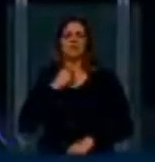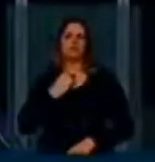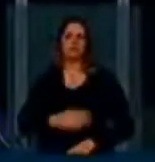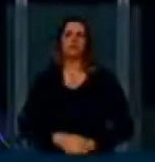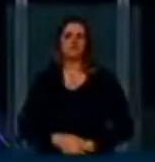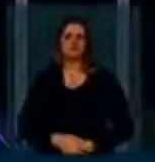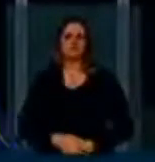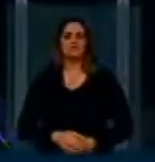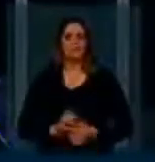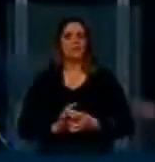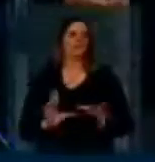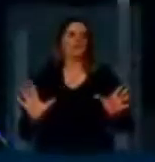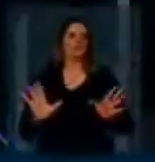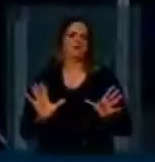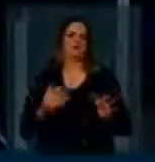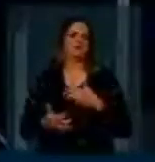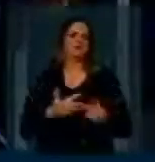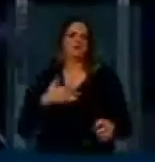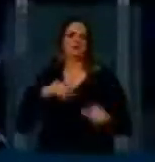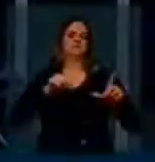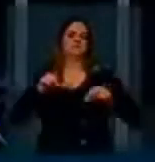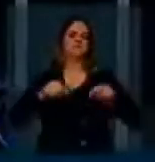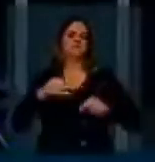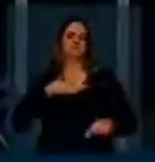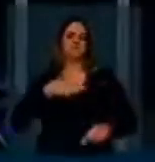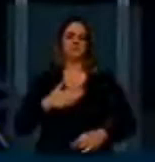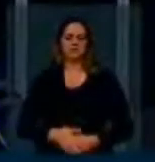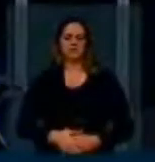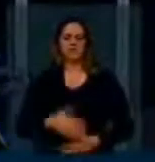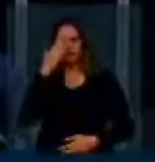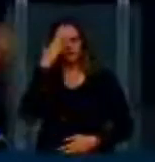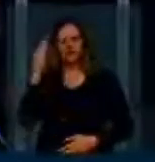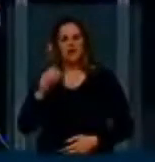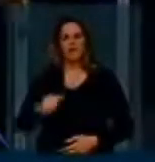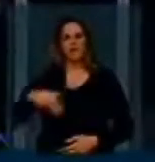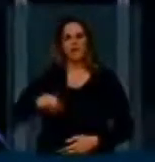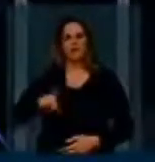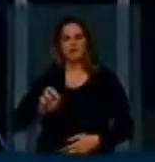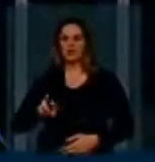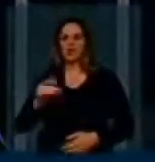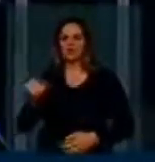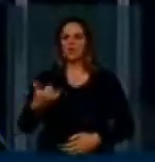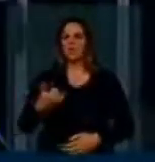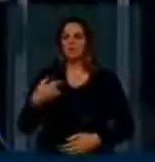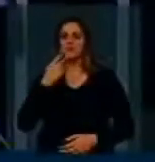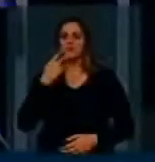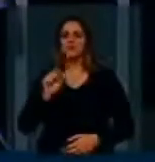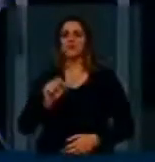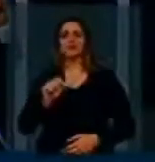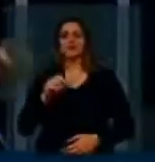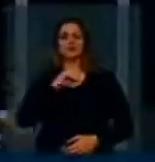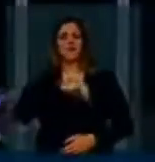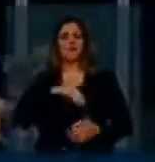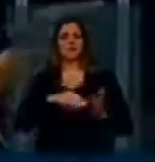a informação que o senhor trouxe aqui do CGI, que mostra que mais usuários que ganham até o salário mínimo assistem vídeos